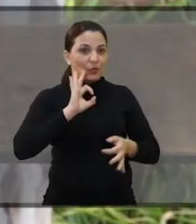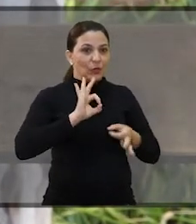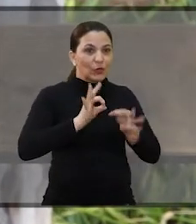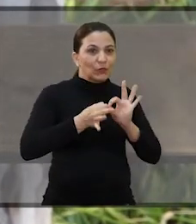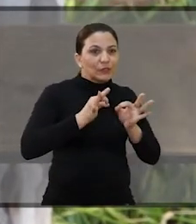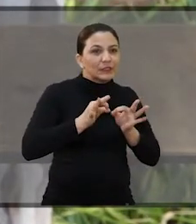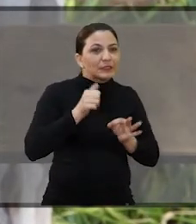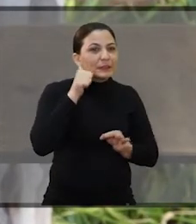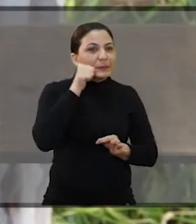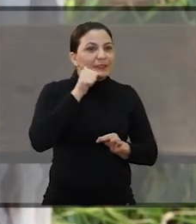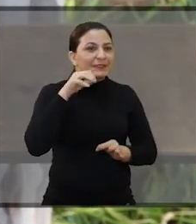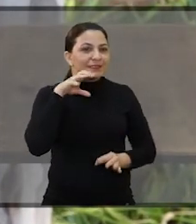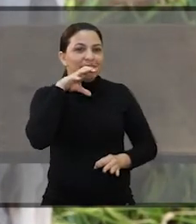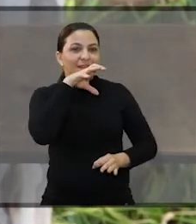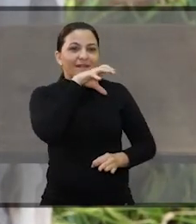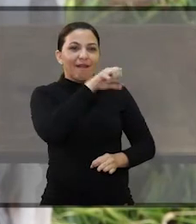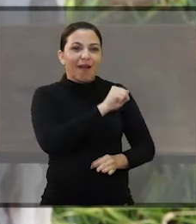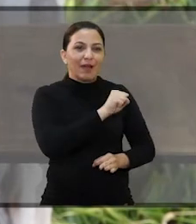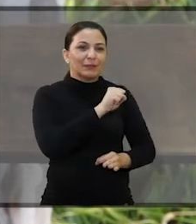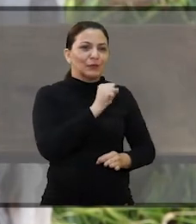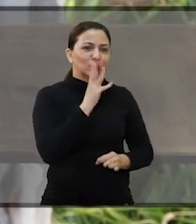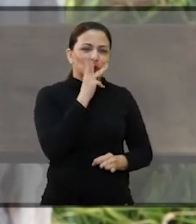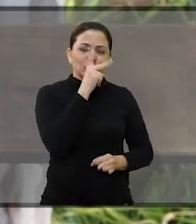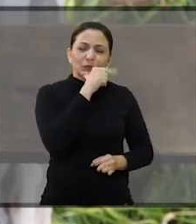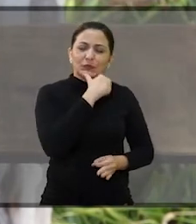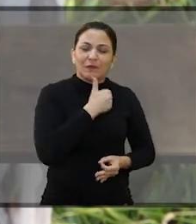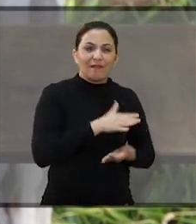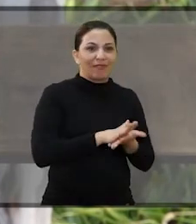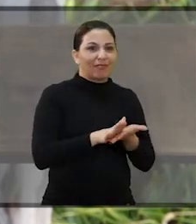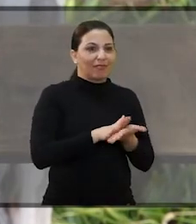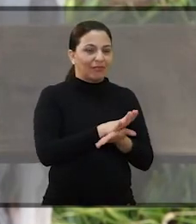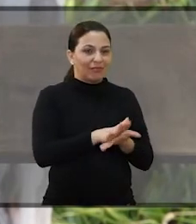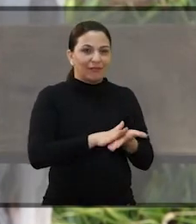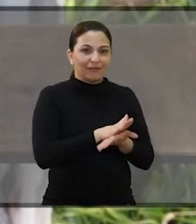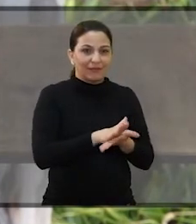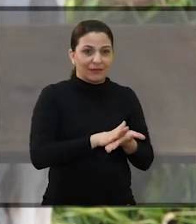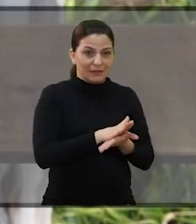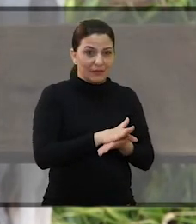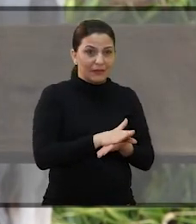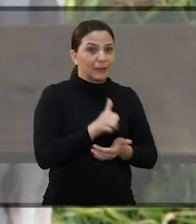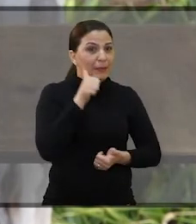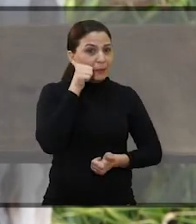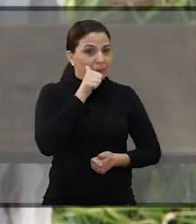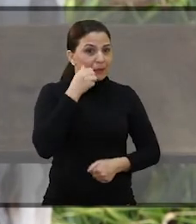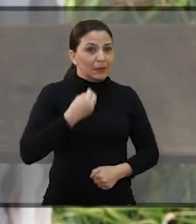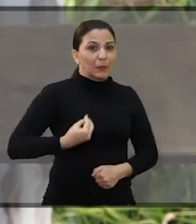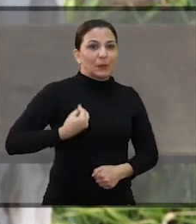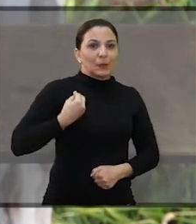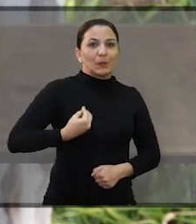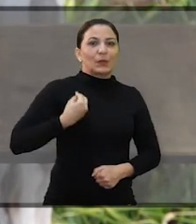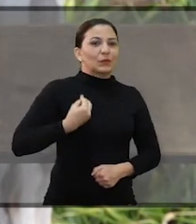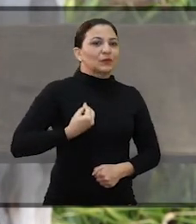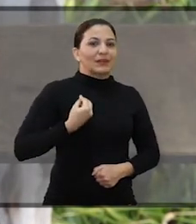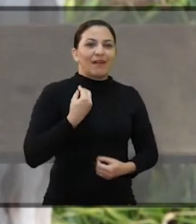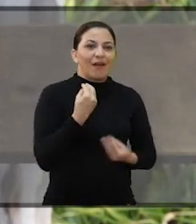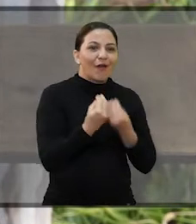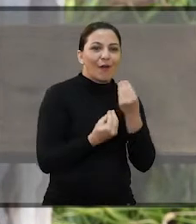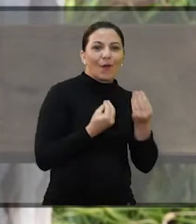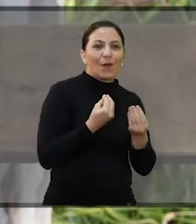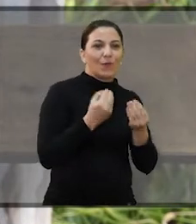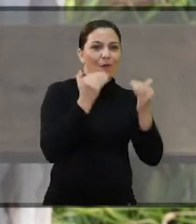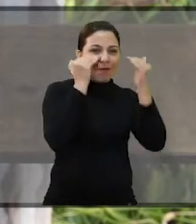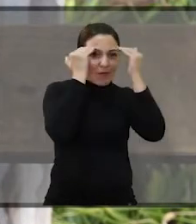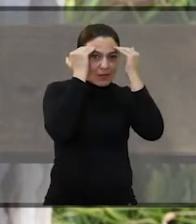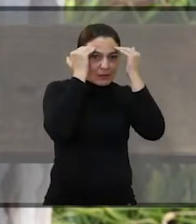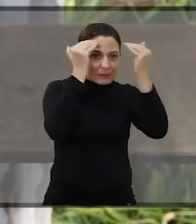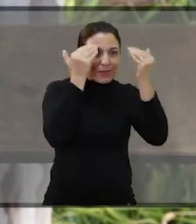em pouco tempo, não vou falar pra você que demora muito tempo, não. A maneira com que elas são tratadas,